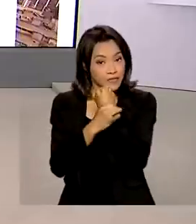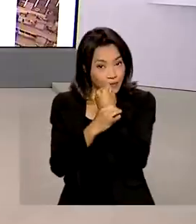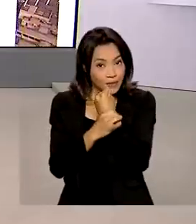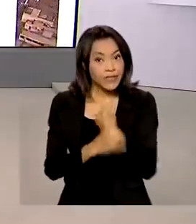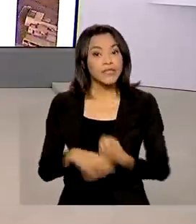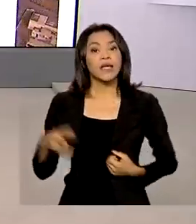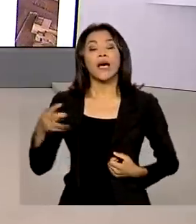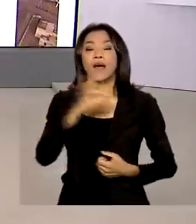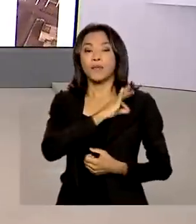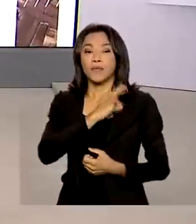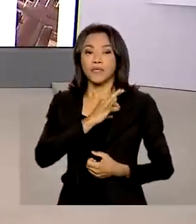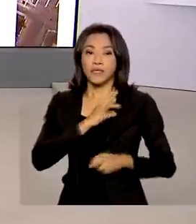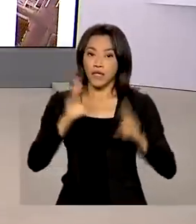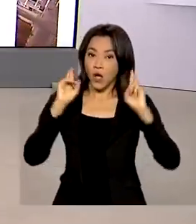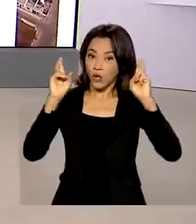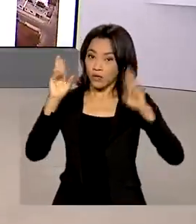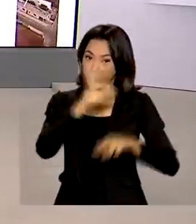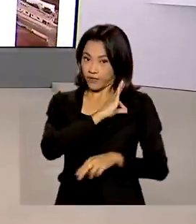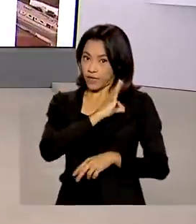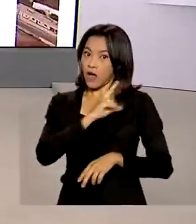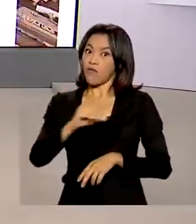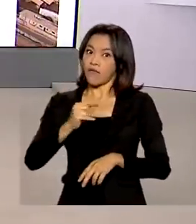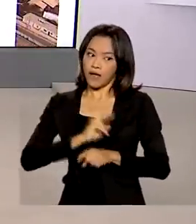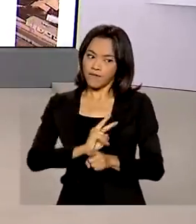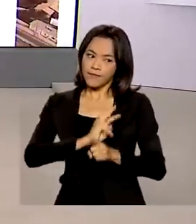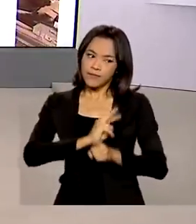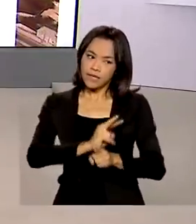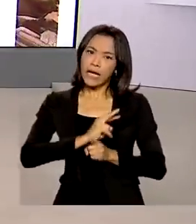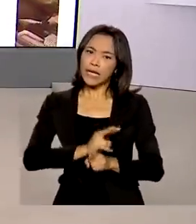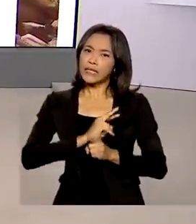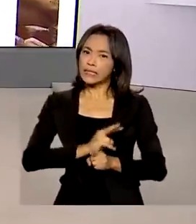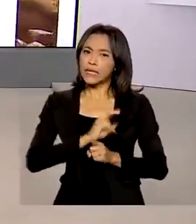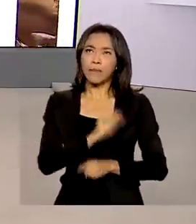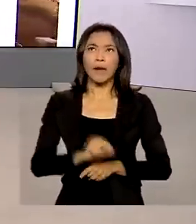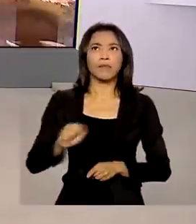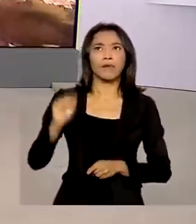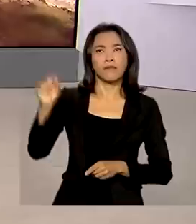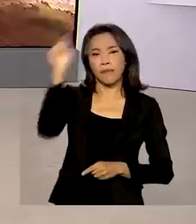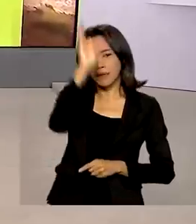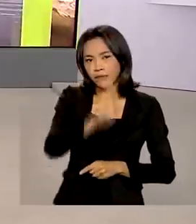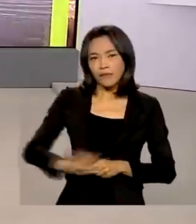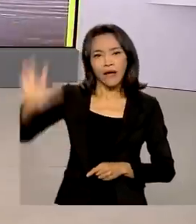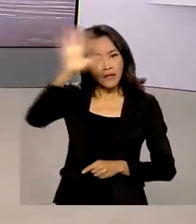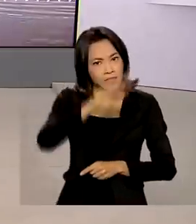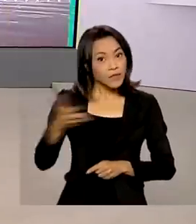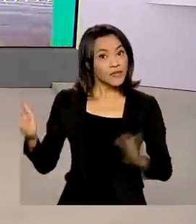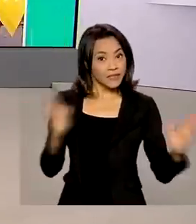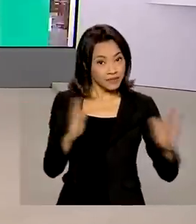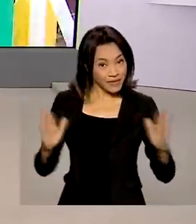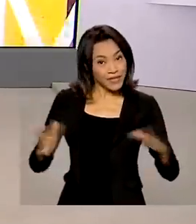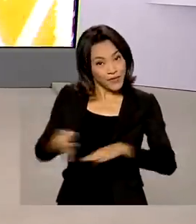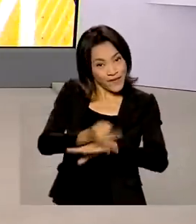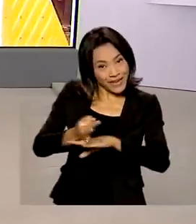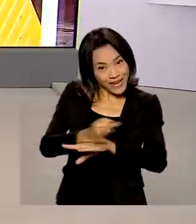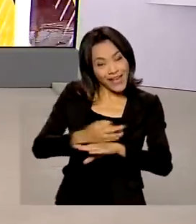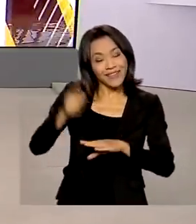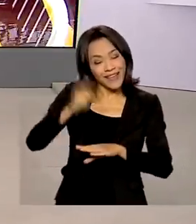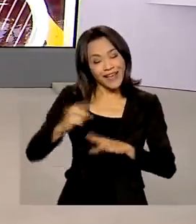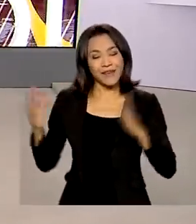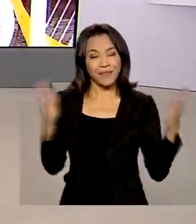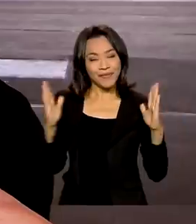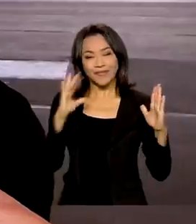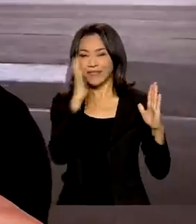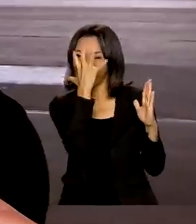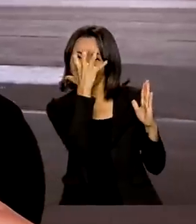a Polícia Rodoviária Federal vai intensificar a fiscalização em todo o país neste feriadão. É a Operação Carnaval 2022.